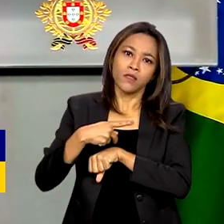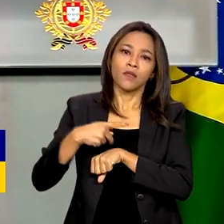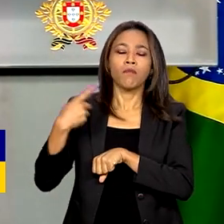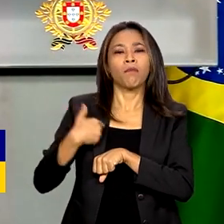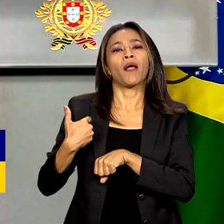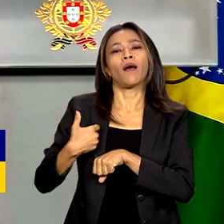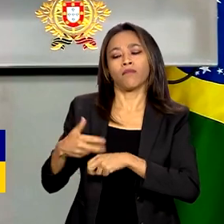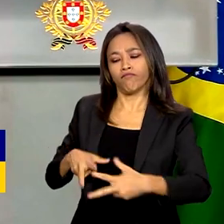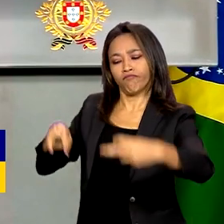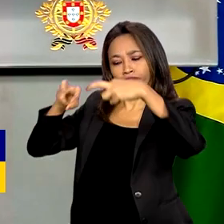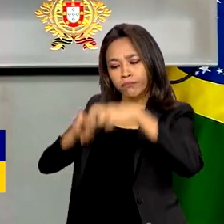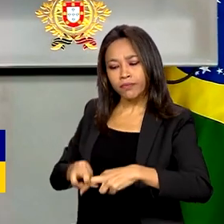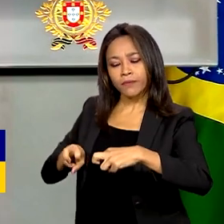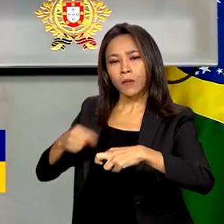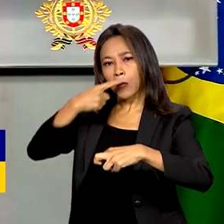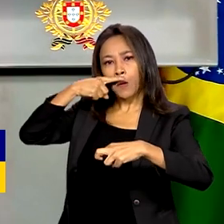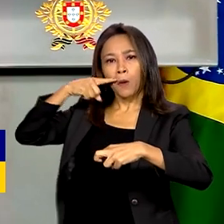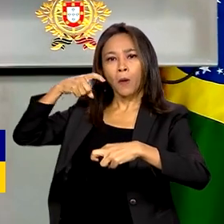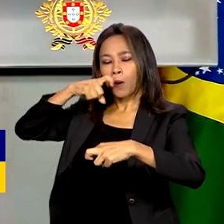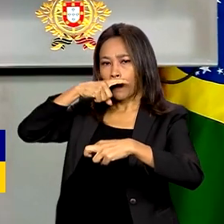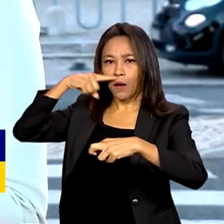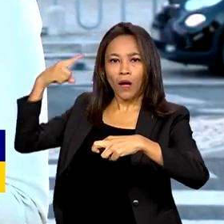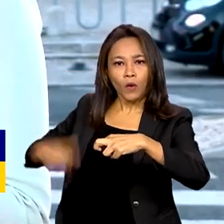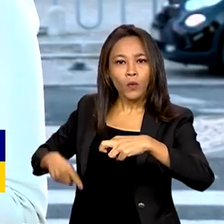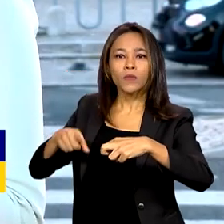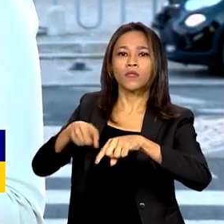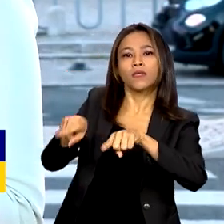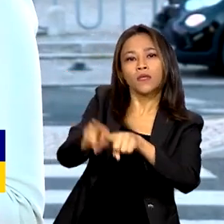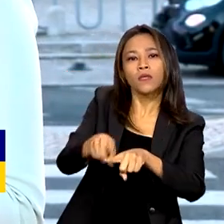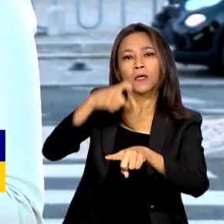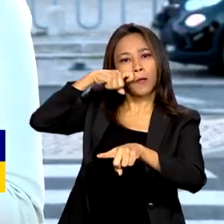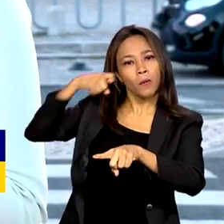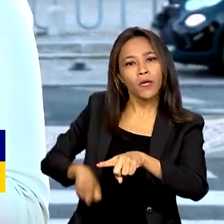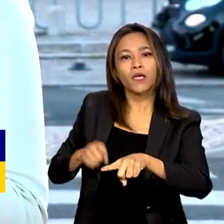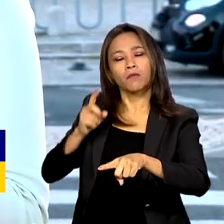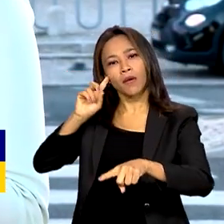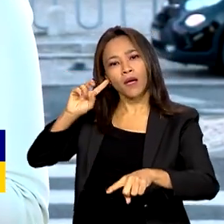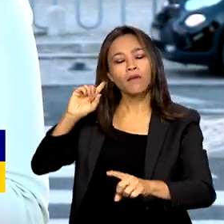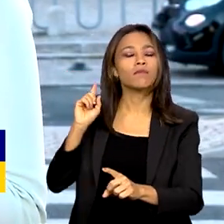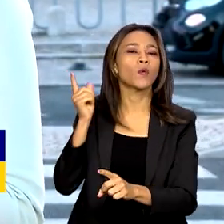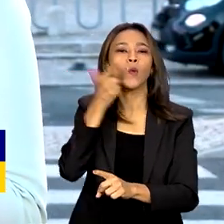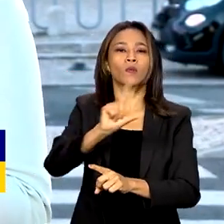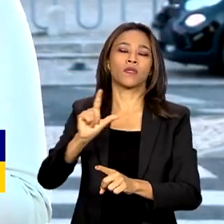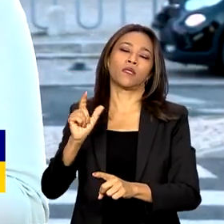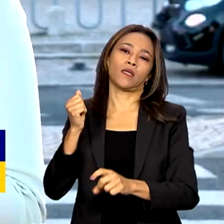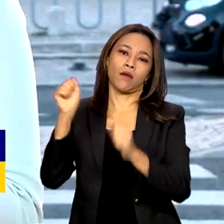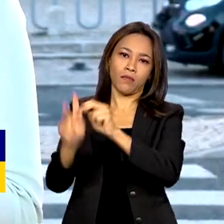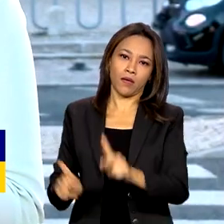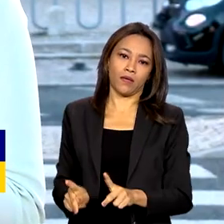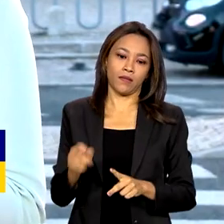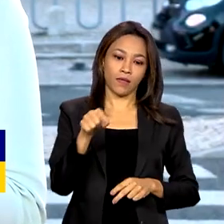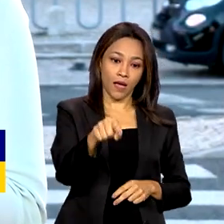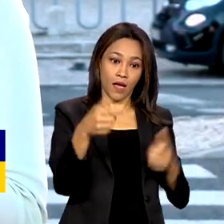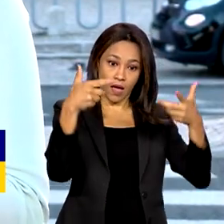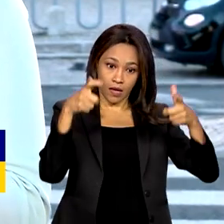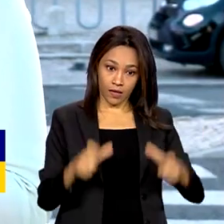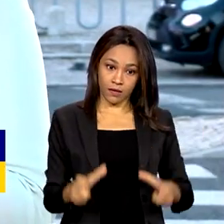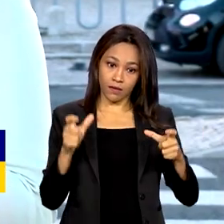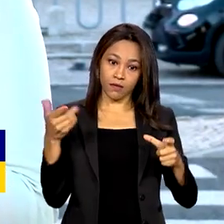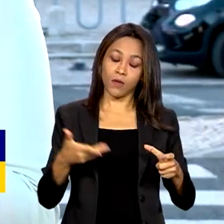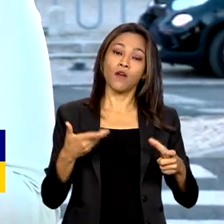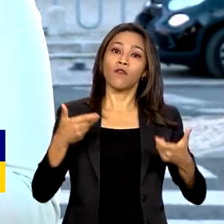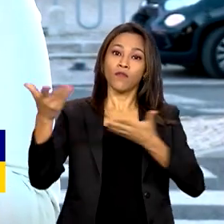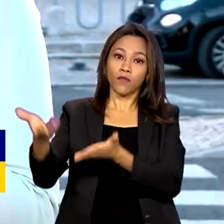Ucrânia como com a Rússia, para encontrar a paz. Aqui no Centro Cultural de Belém, Lula foi recebido pelo primeiro